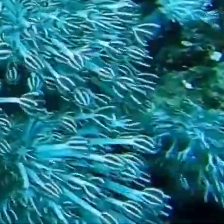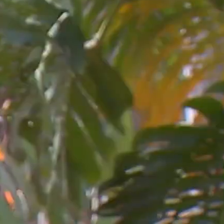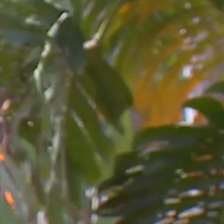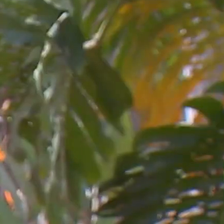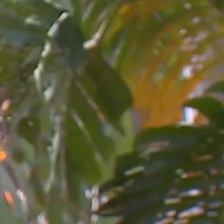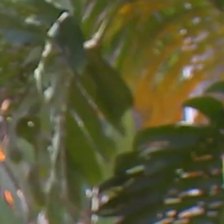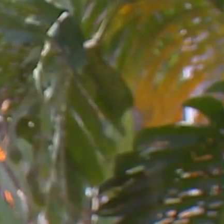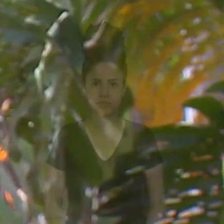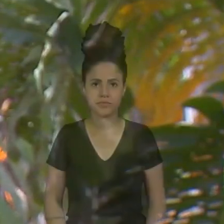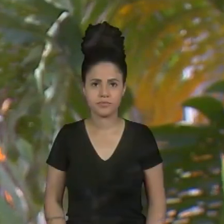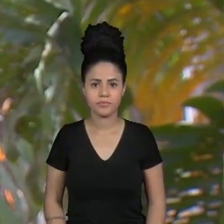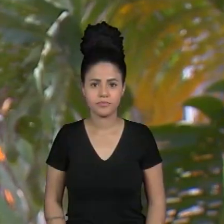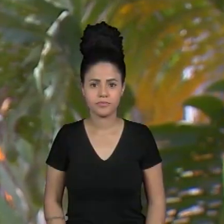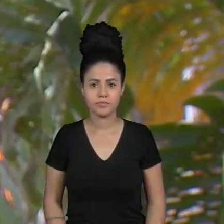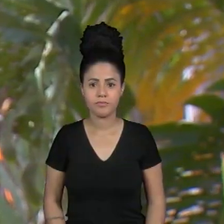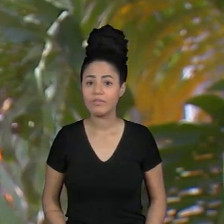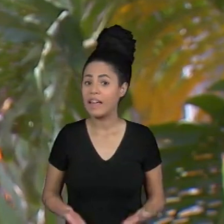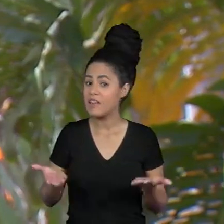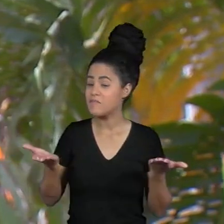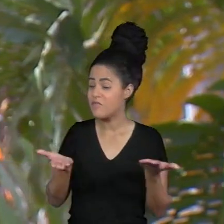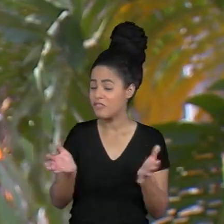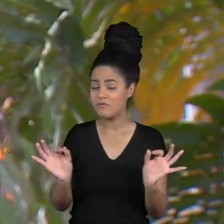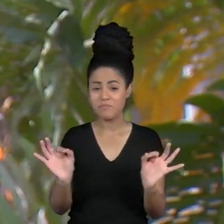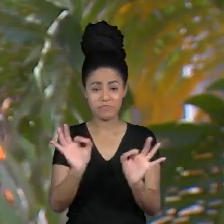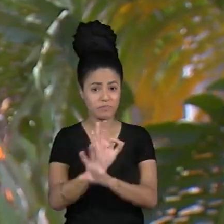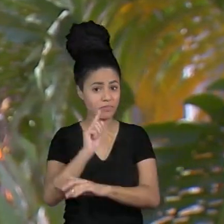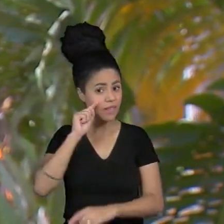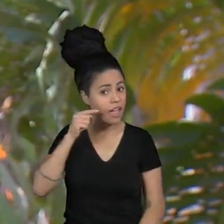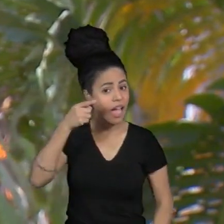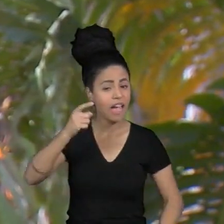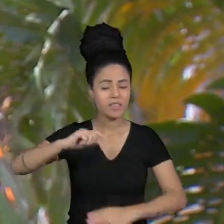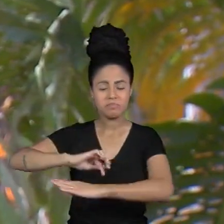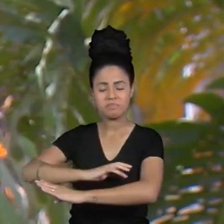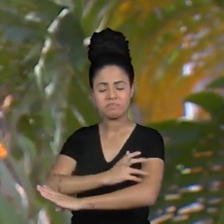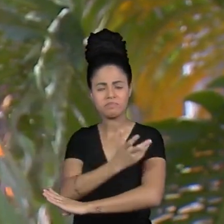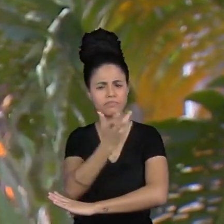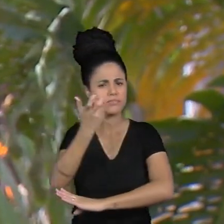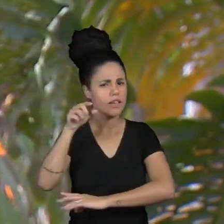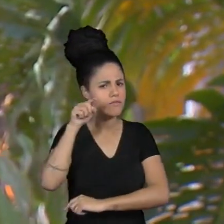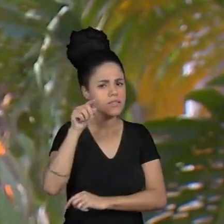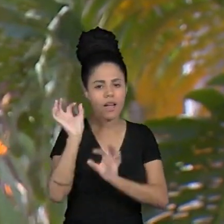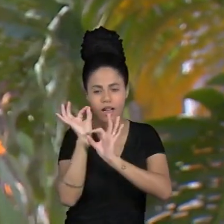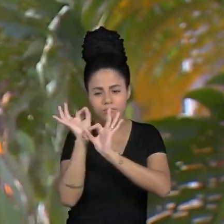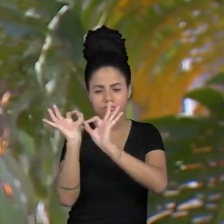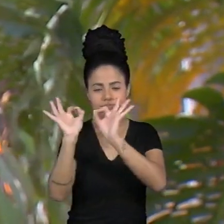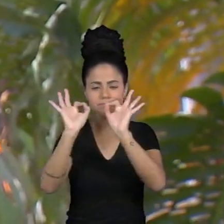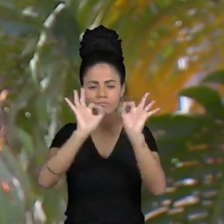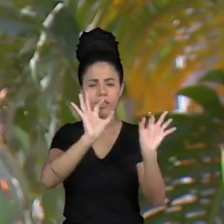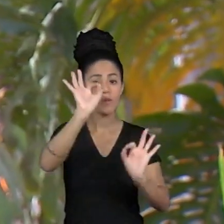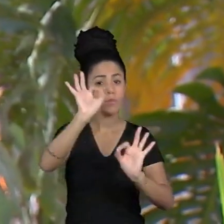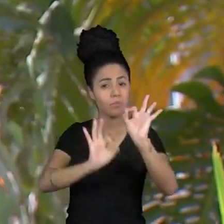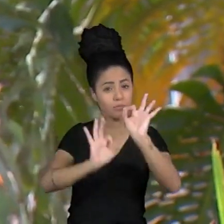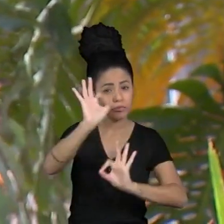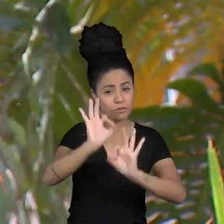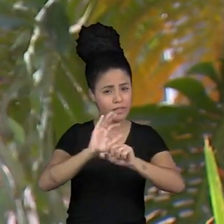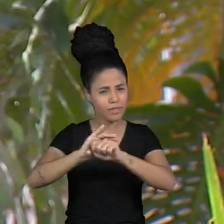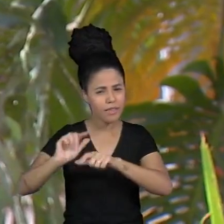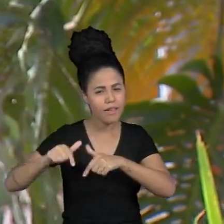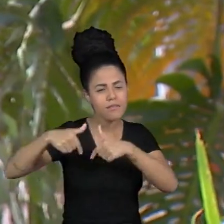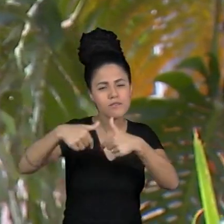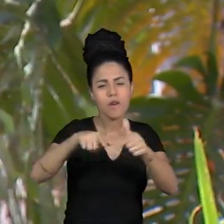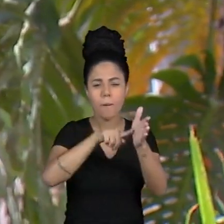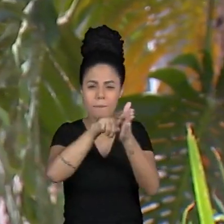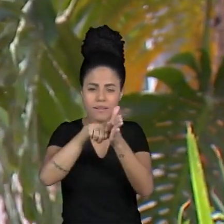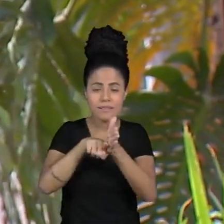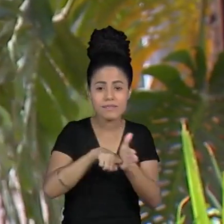e por hoje é só no próximo Repórter Eco você acompanha mais projetos ações e pesquisas